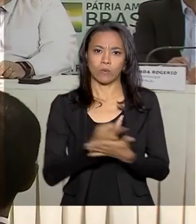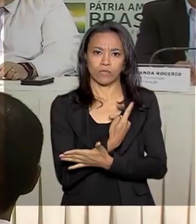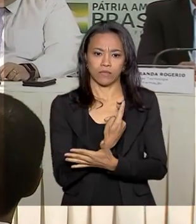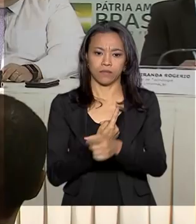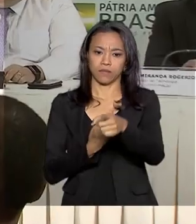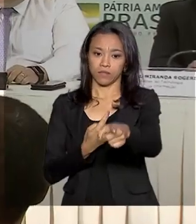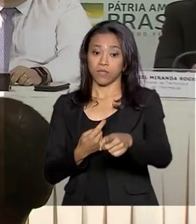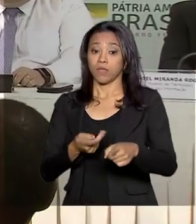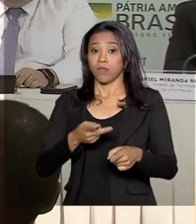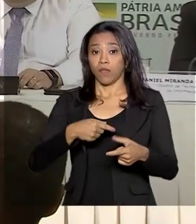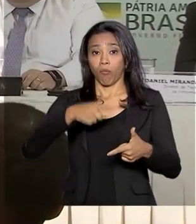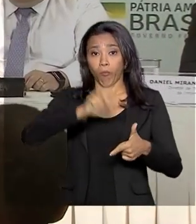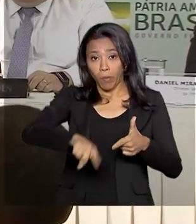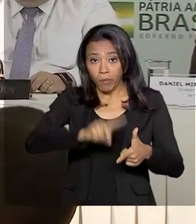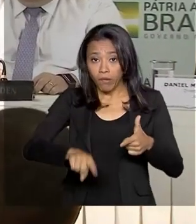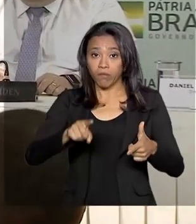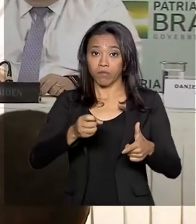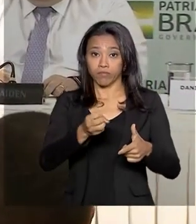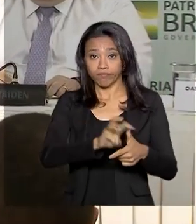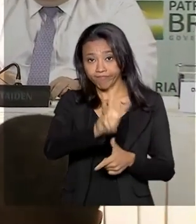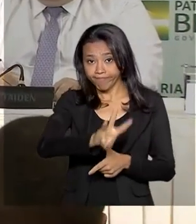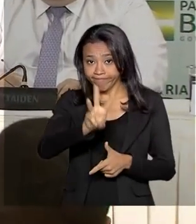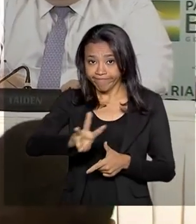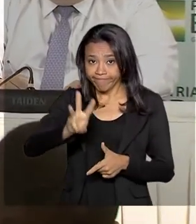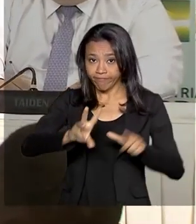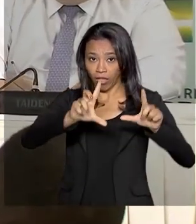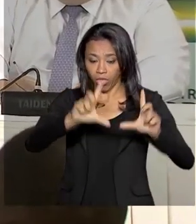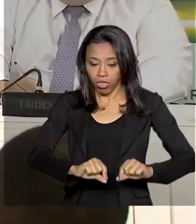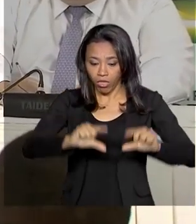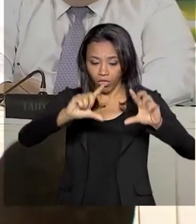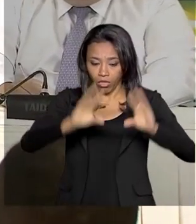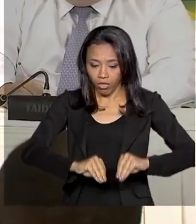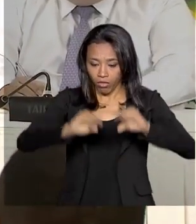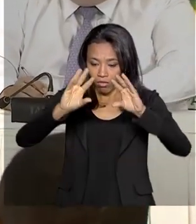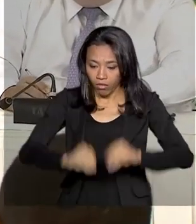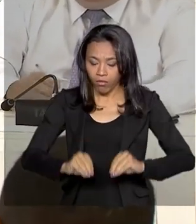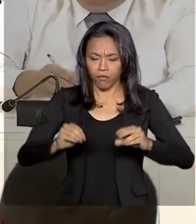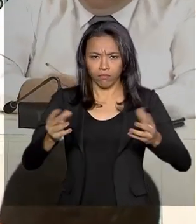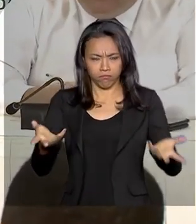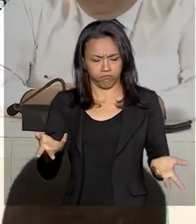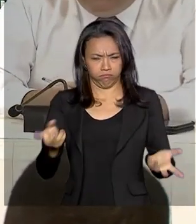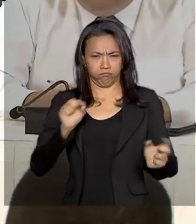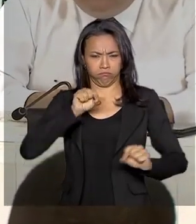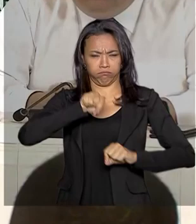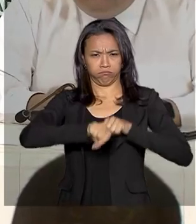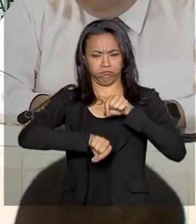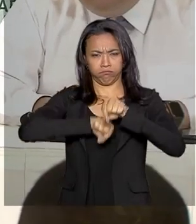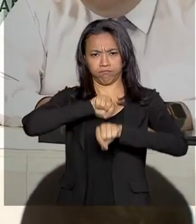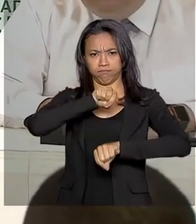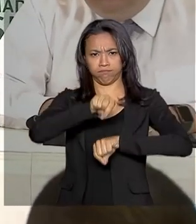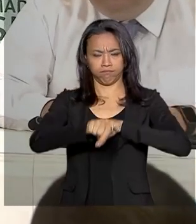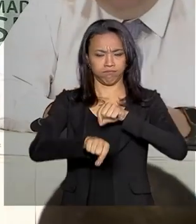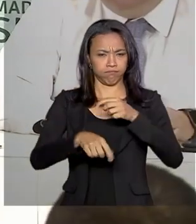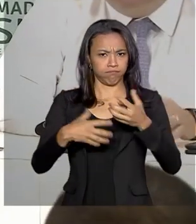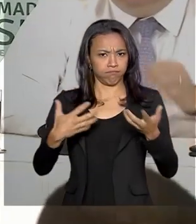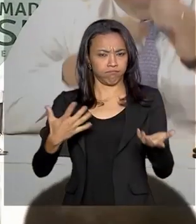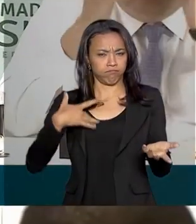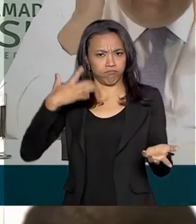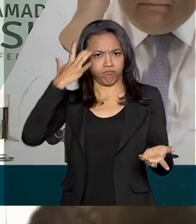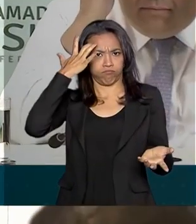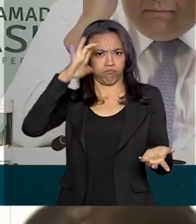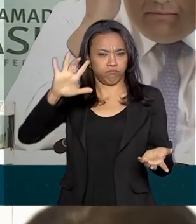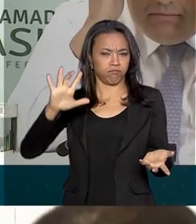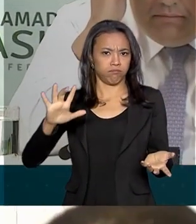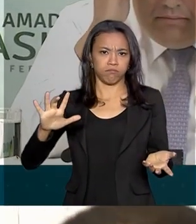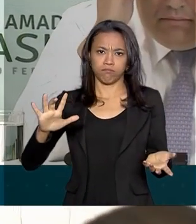caindo, em alguns deles, de uma forma que a gente não consegue